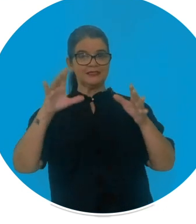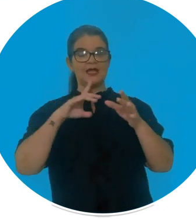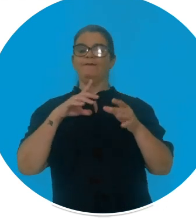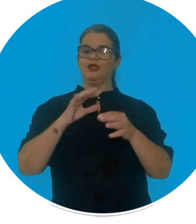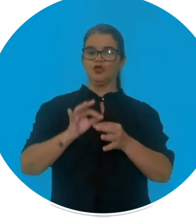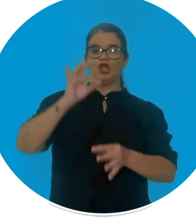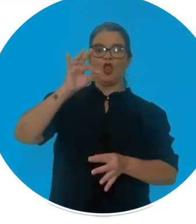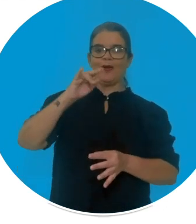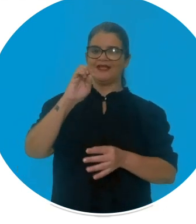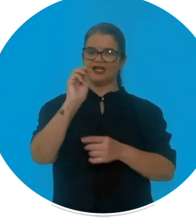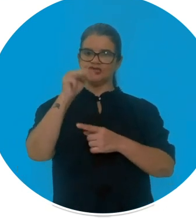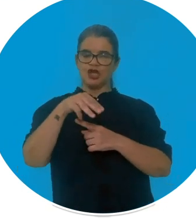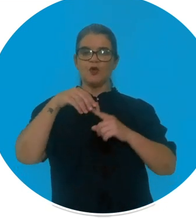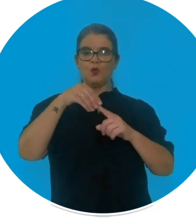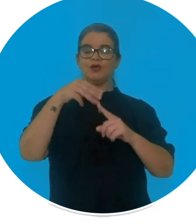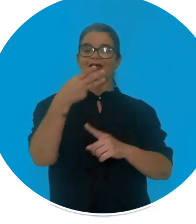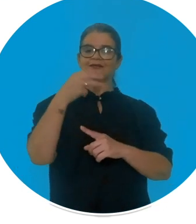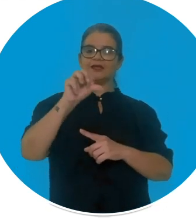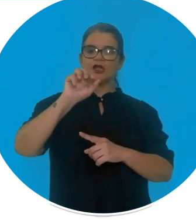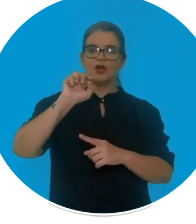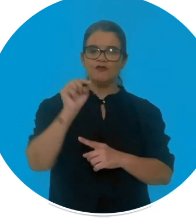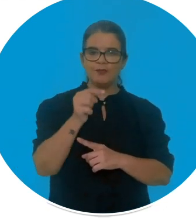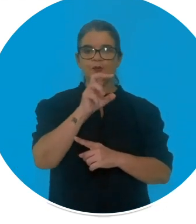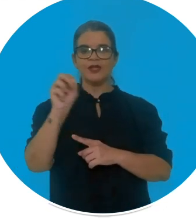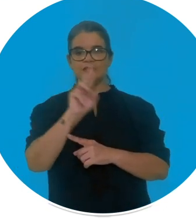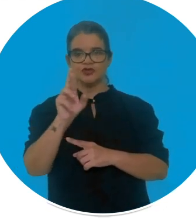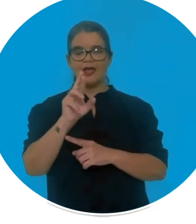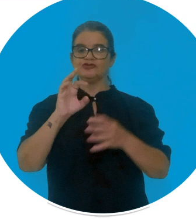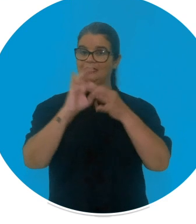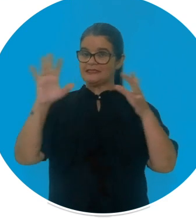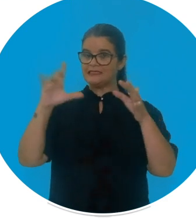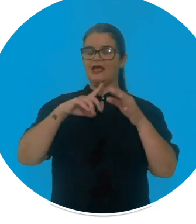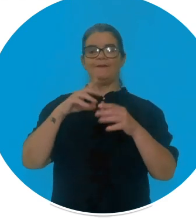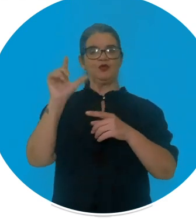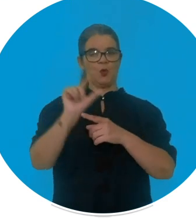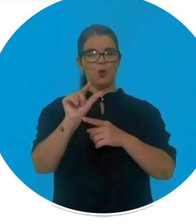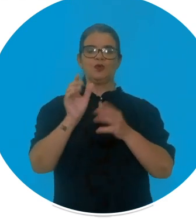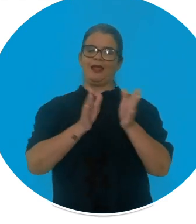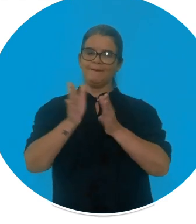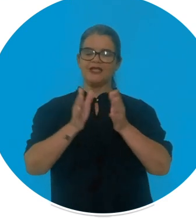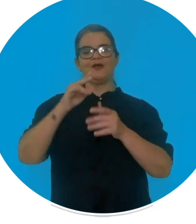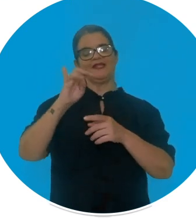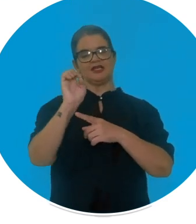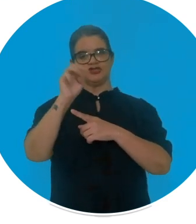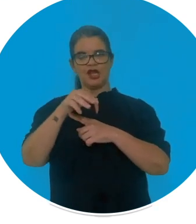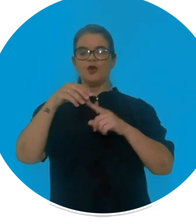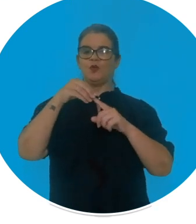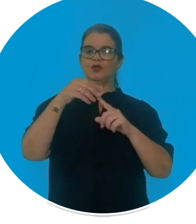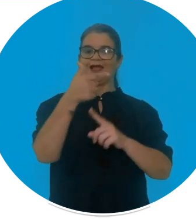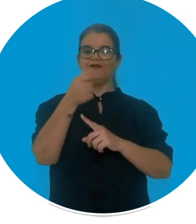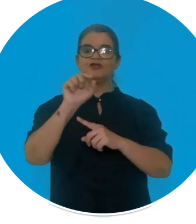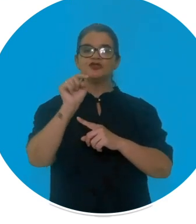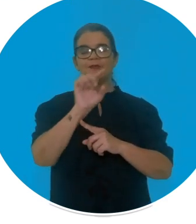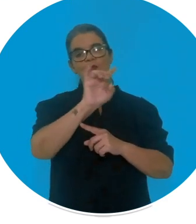Licenciamento de longas metragens com uma faixa única de R$ 39.500 Licenciamento de curta e média metragem com uma faixa única de R